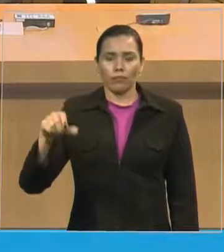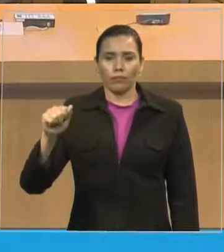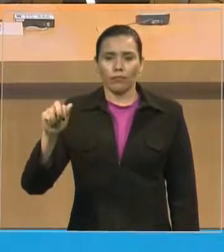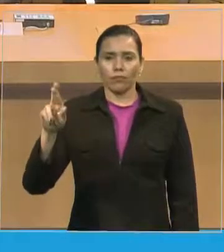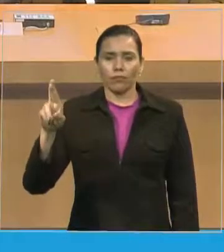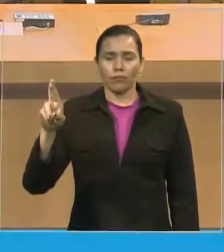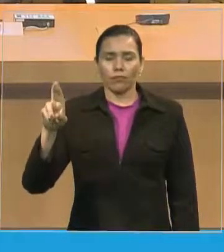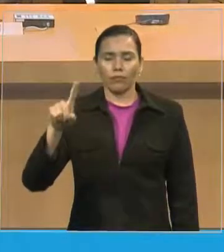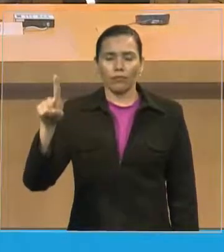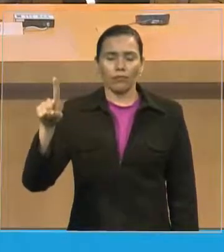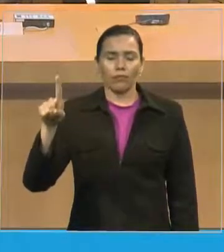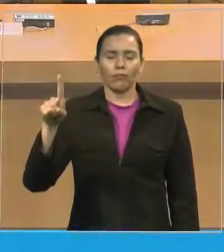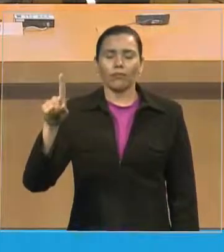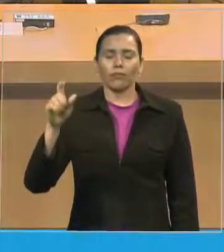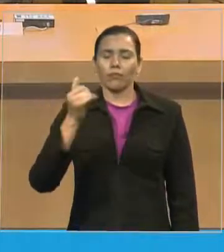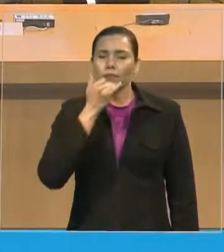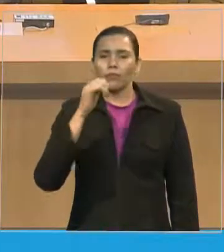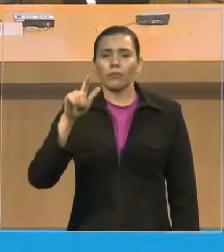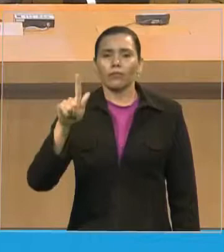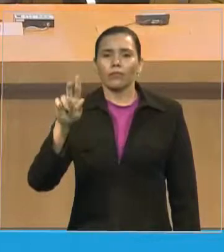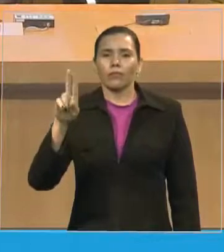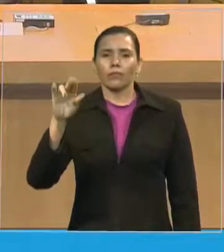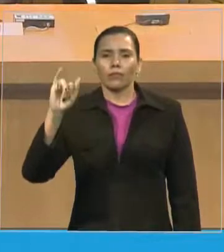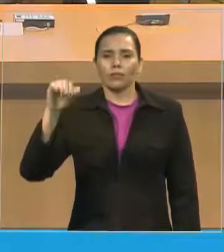Deus, em São Luís do Maranhão.